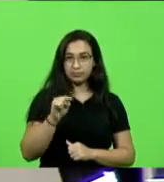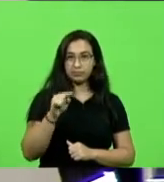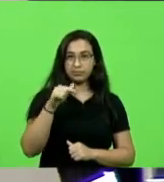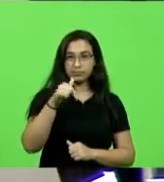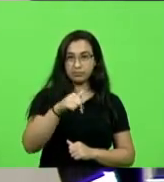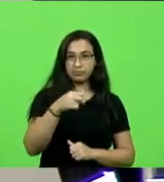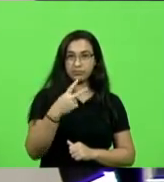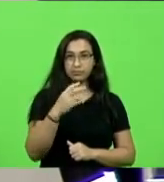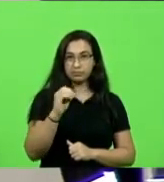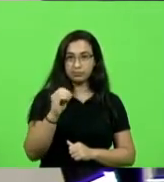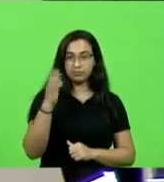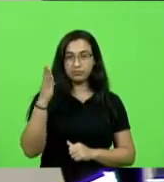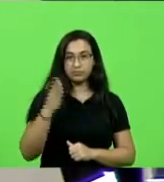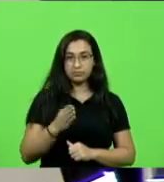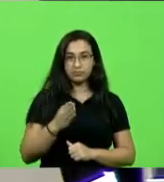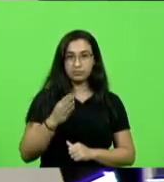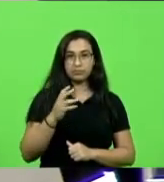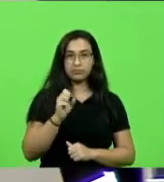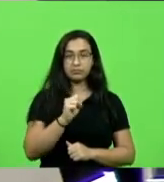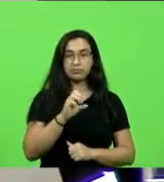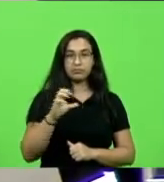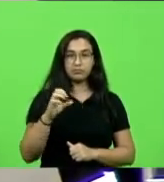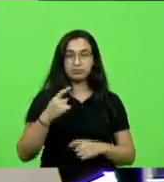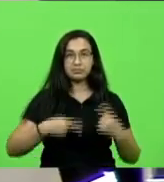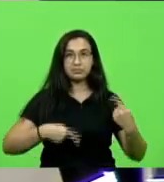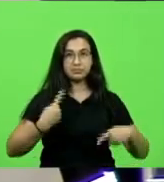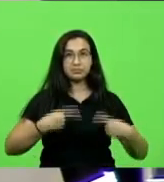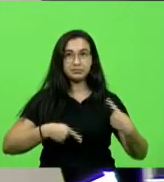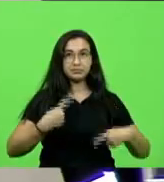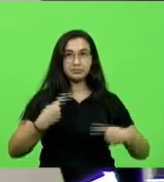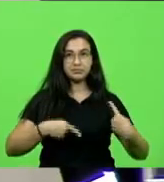barra Santa Catarina. Em discussão.